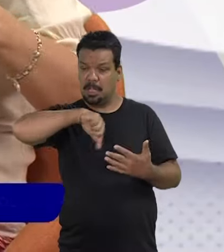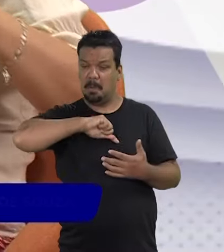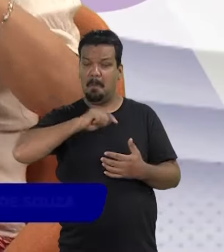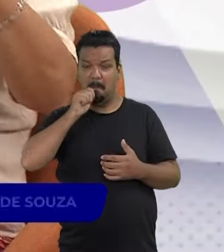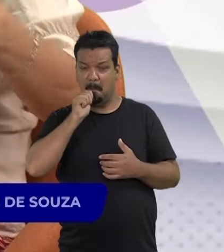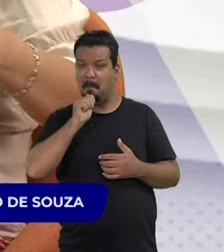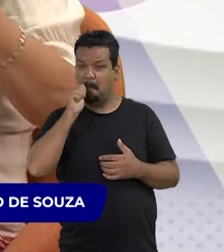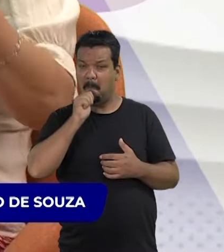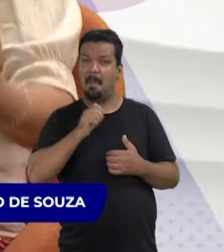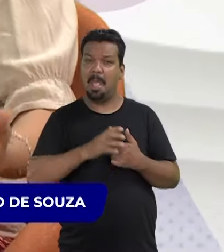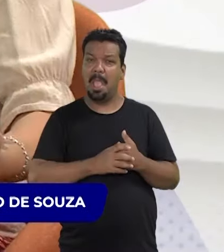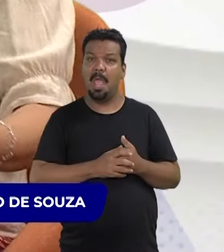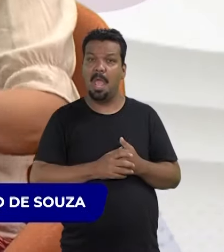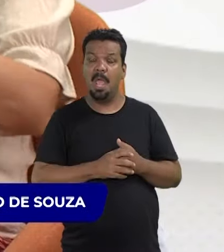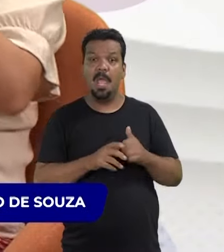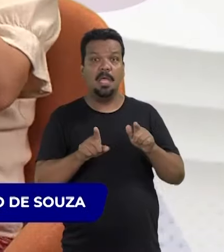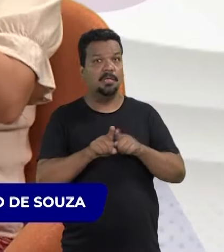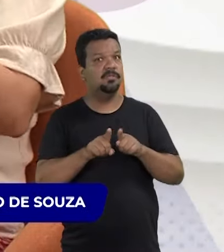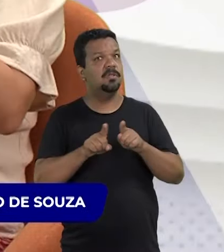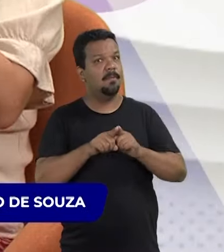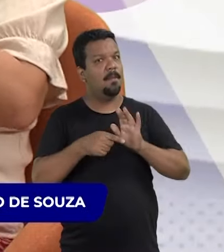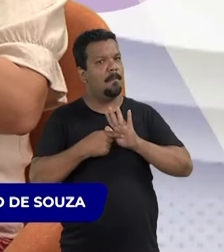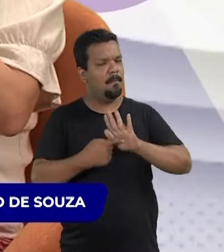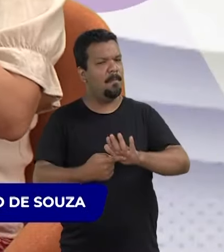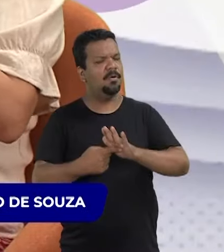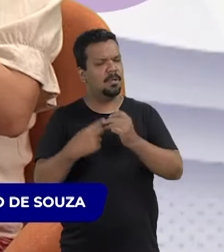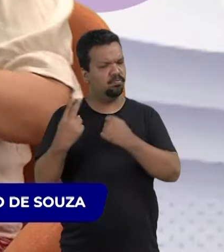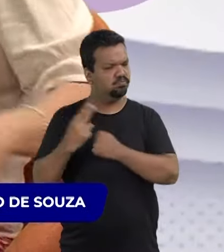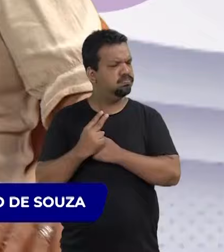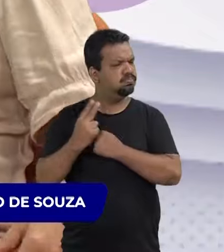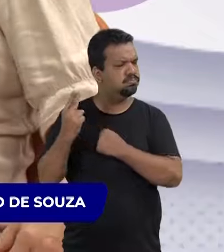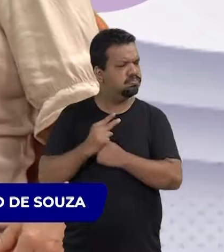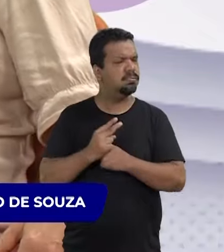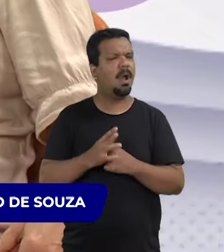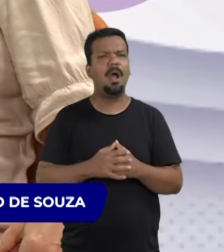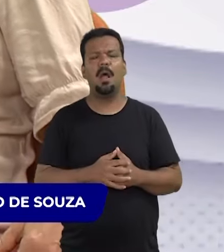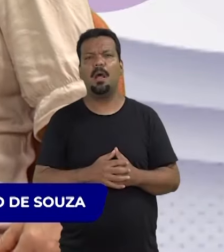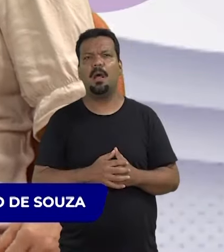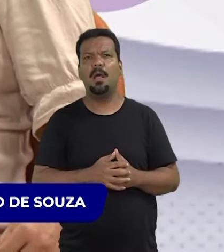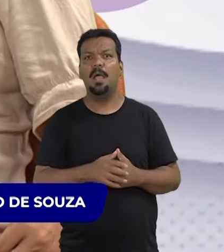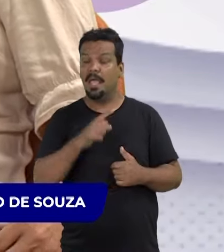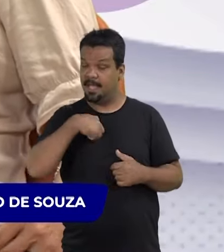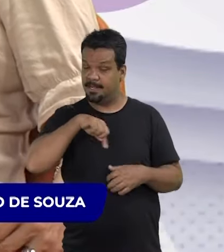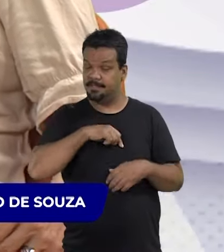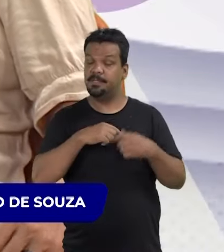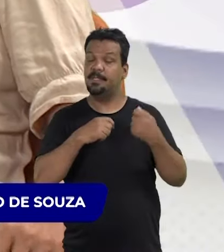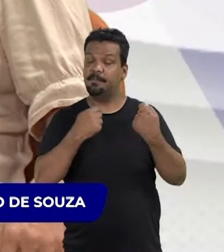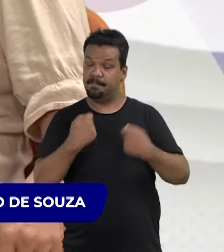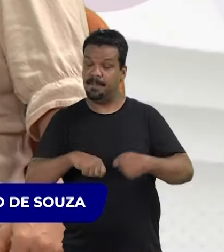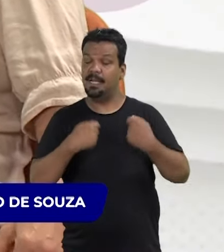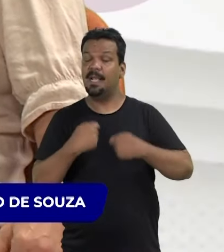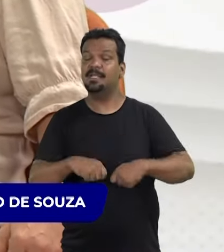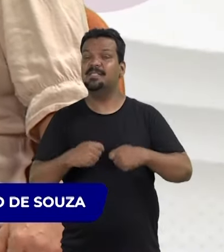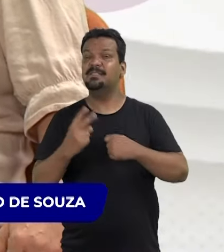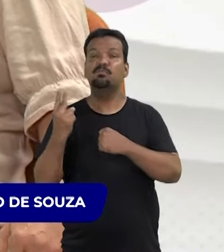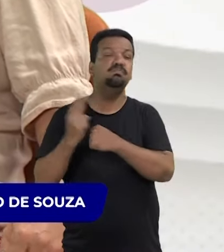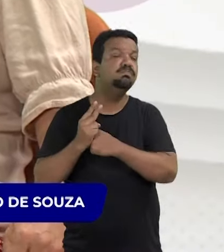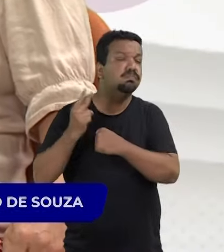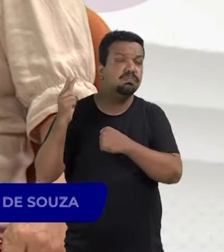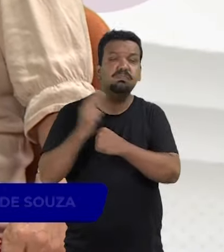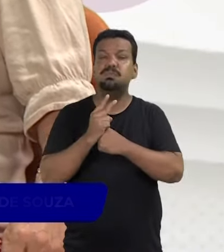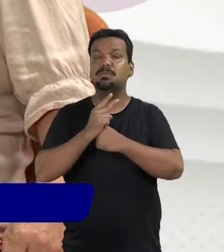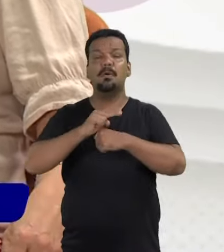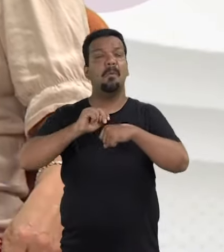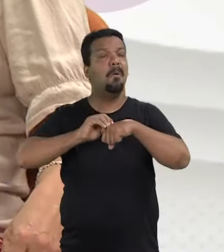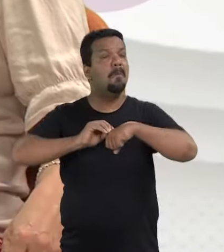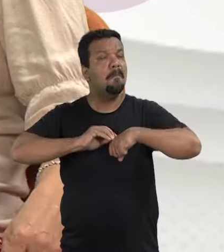especificidade de sermos mulheres. E isso acaba também afetando na nossa cobertura. Então, eu acho que a gente ainda deve às